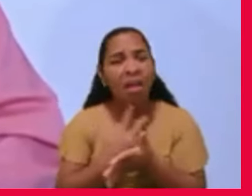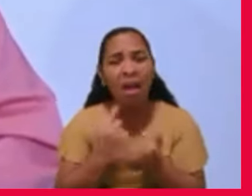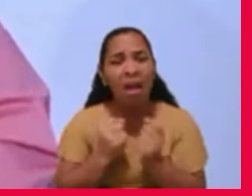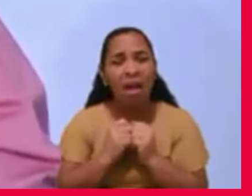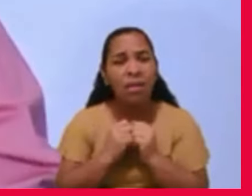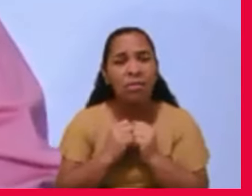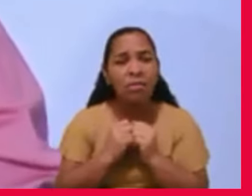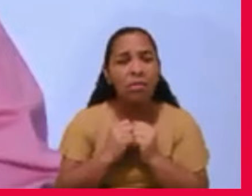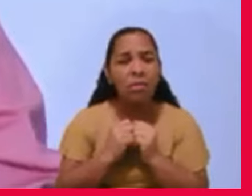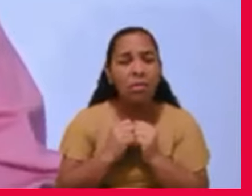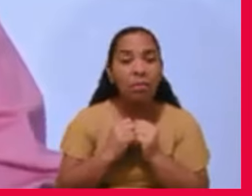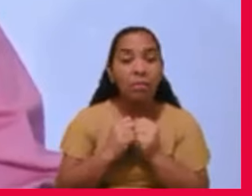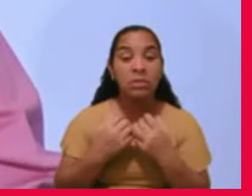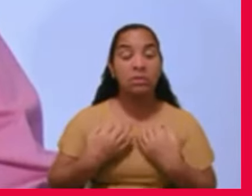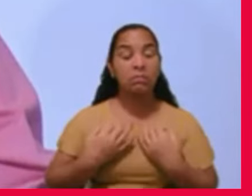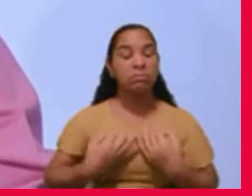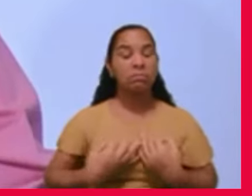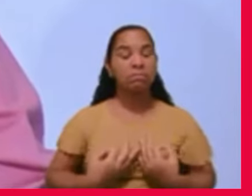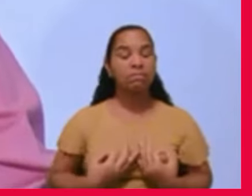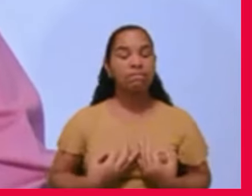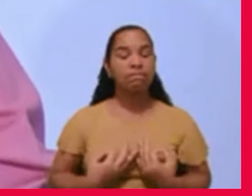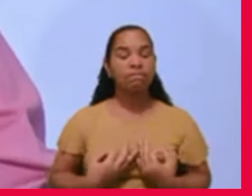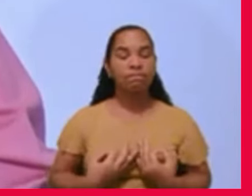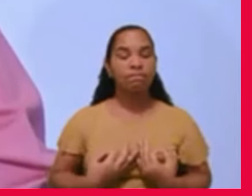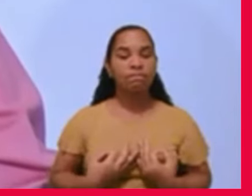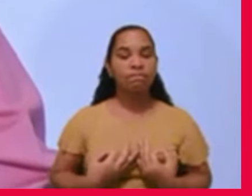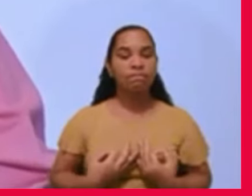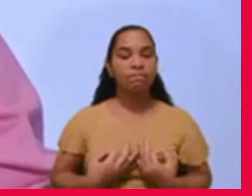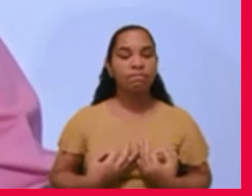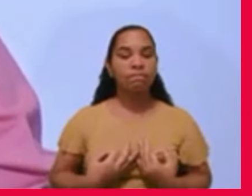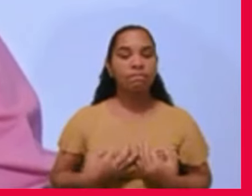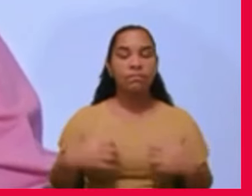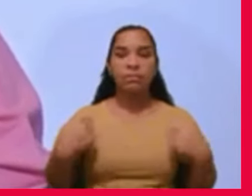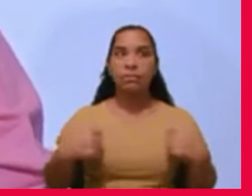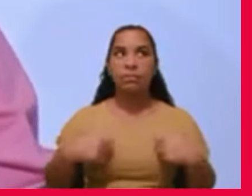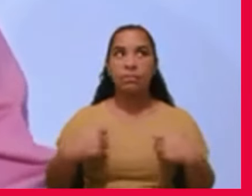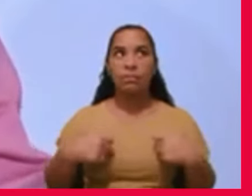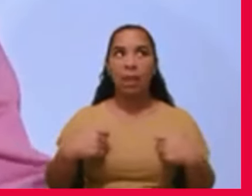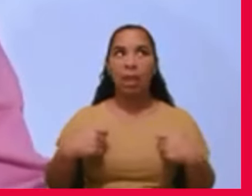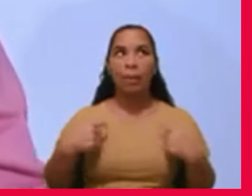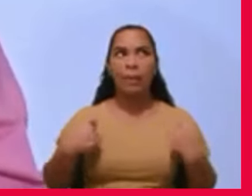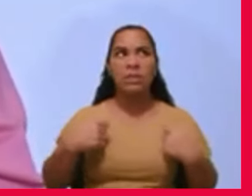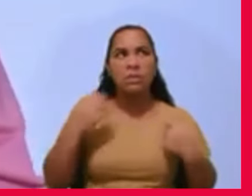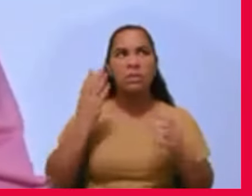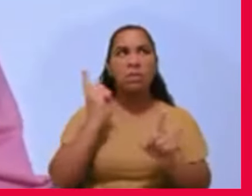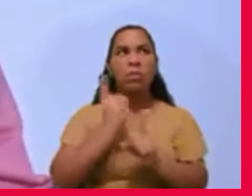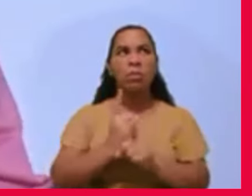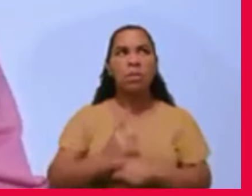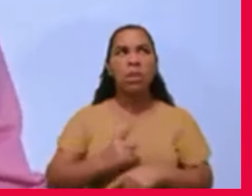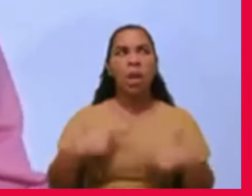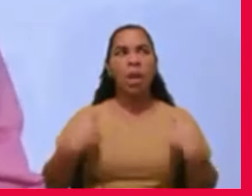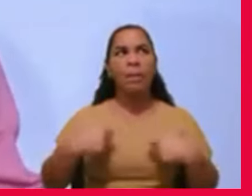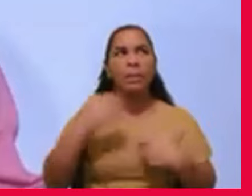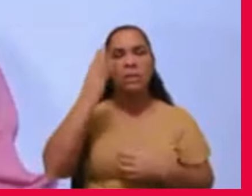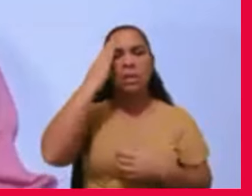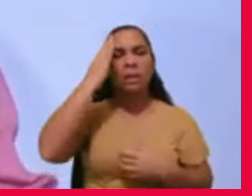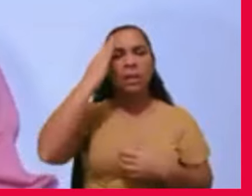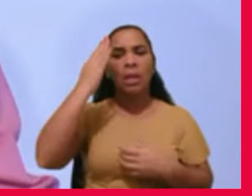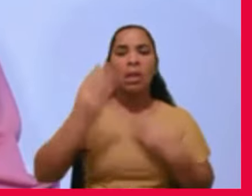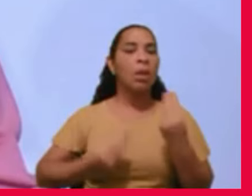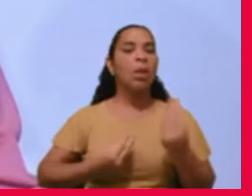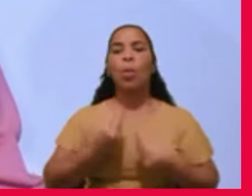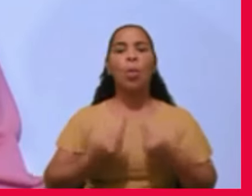a meditar profundamente, porque não interessa aos outros, interessa para mim. Como é que eu me dedico ao bem, mal ou